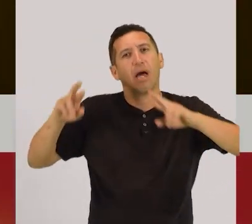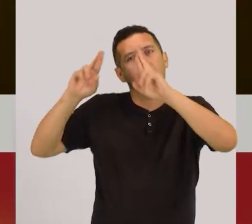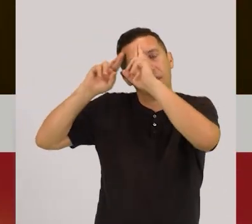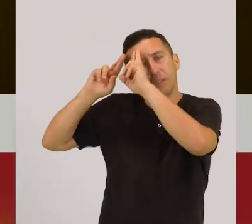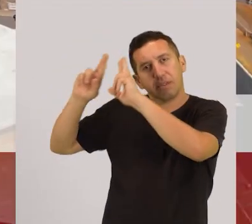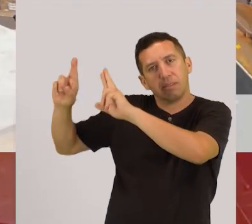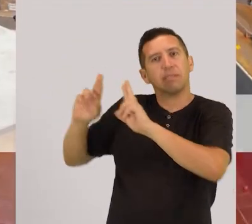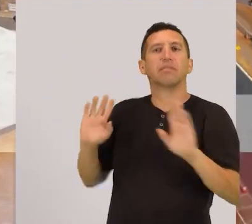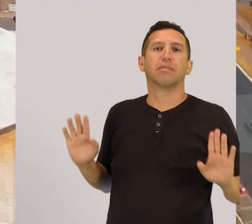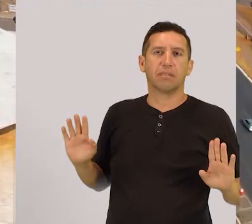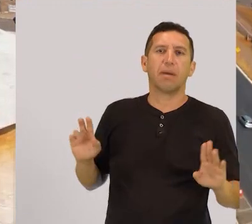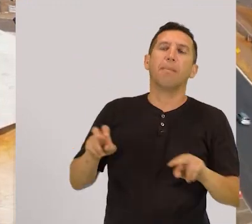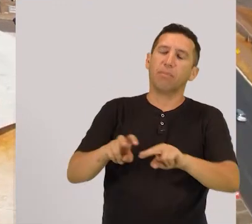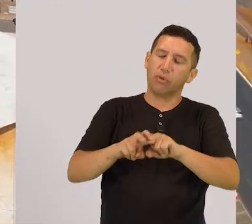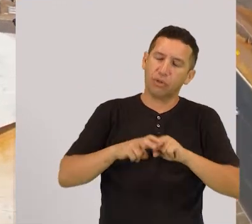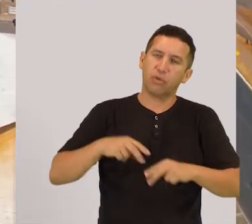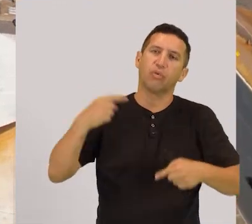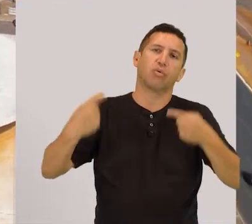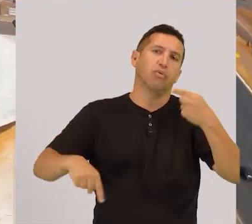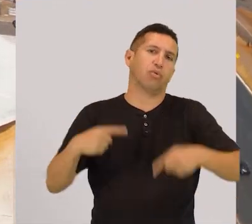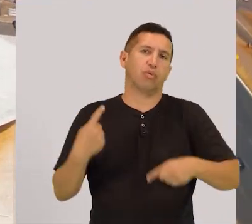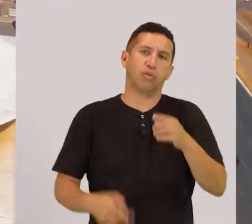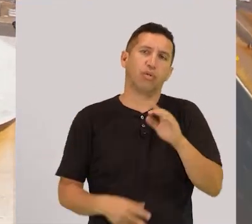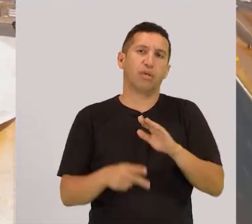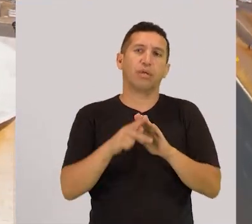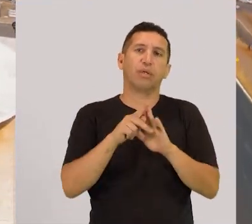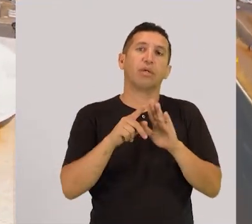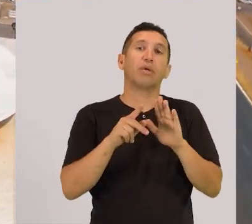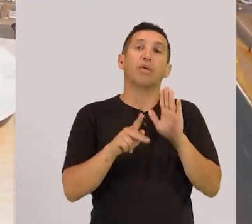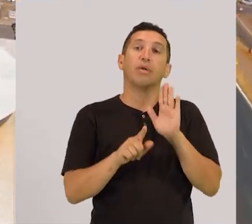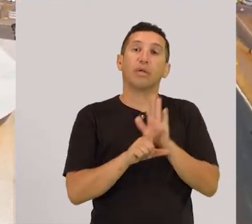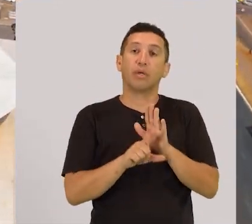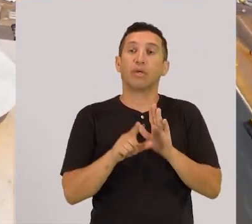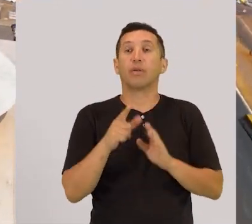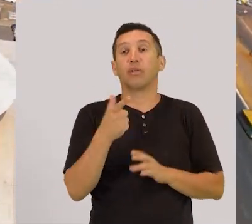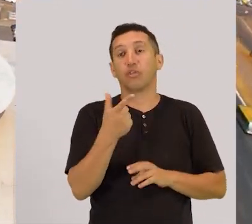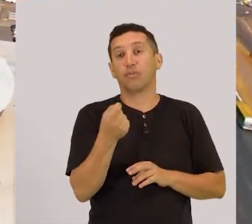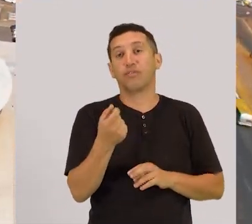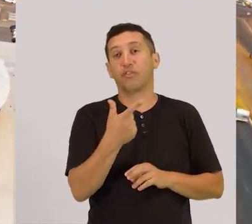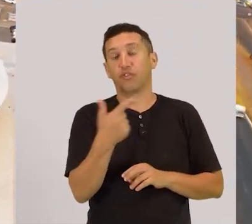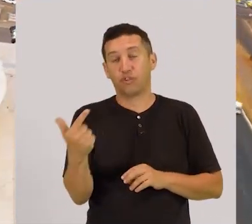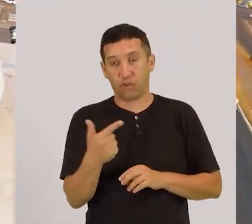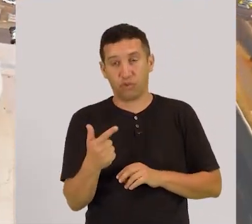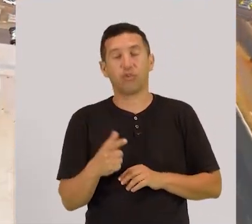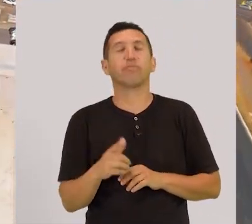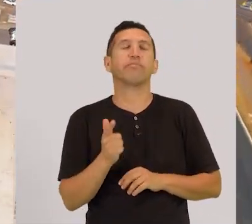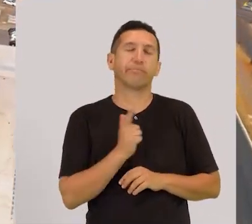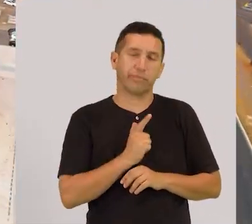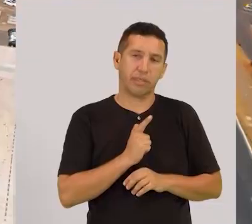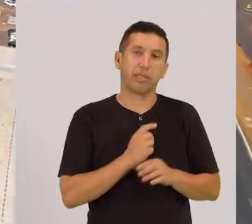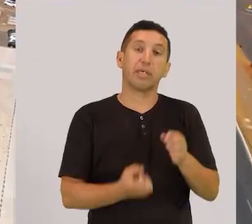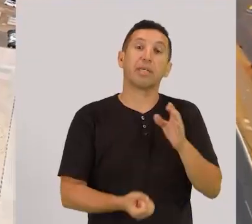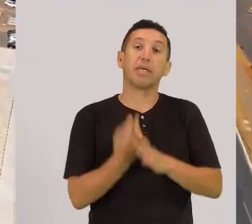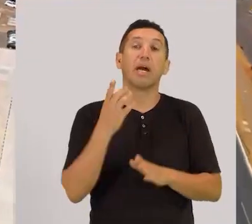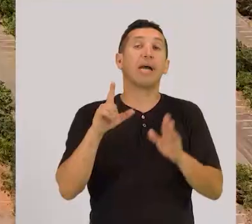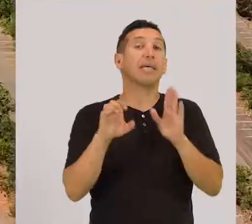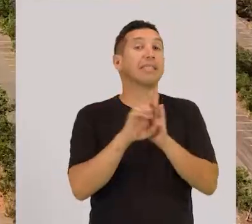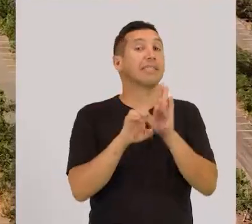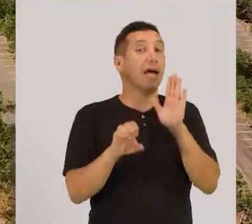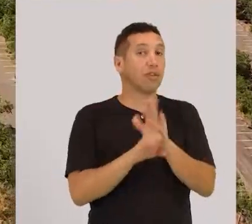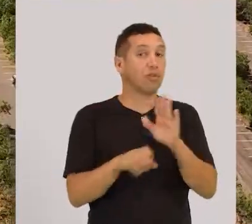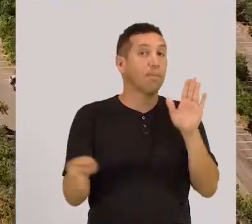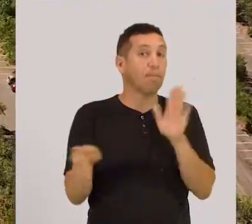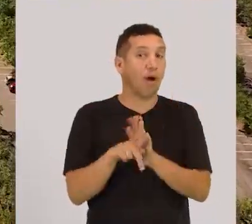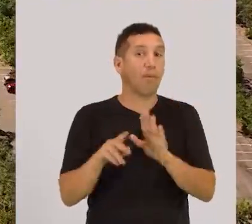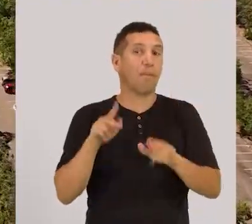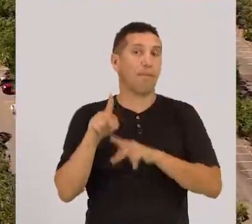preservada. Por isso, está em discussão o projeto de lei 1387, de 2022, que cria o Estatuto dos Ciganos.